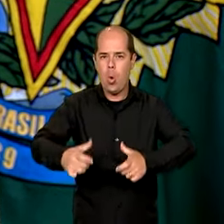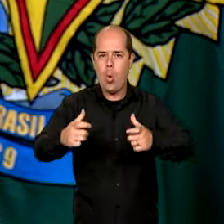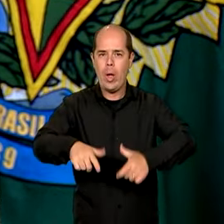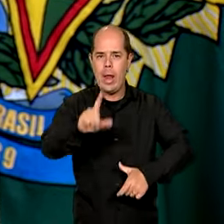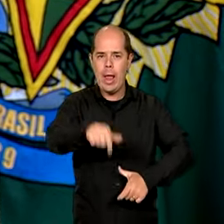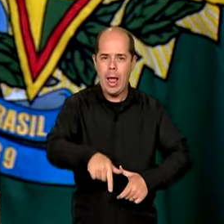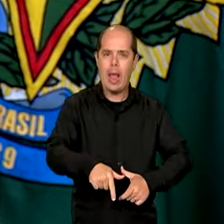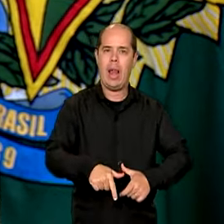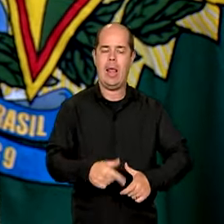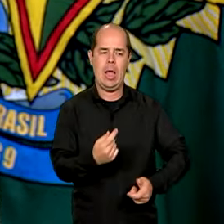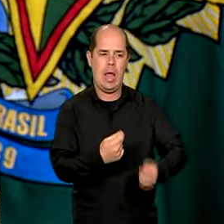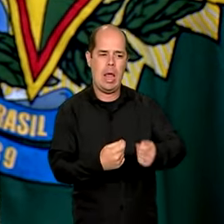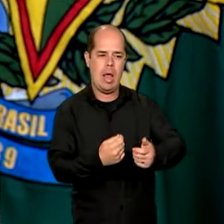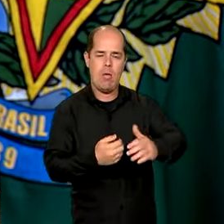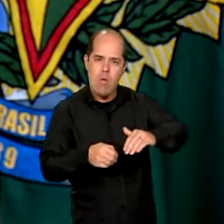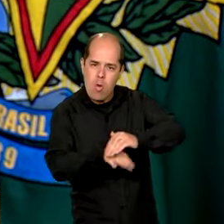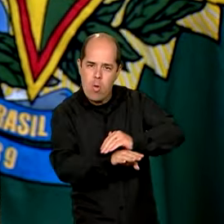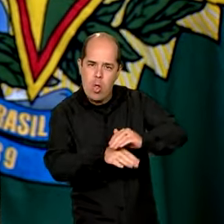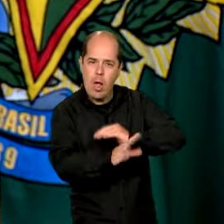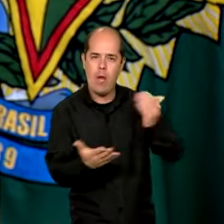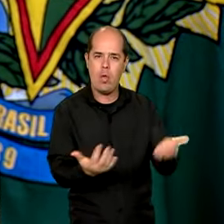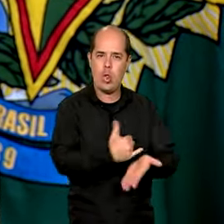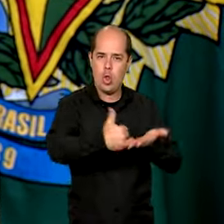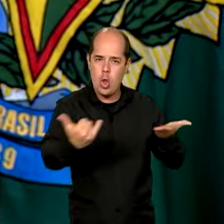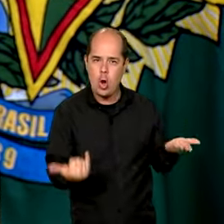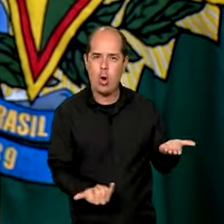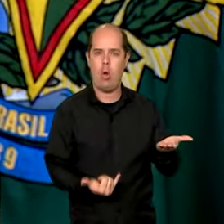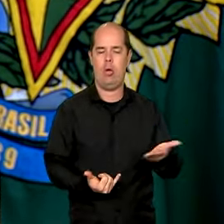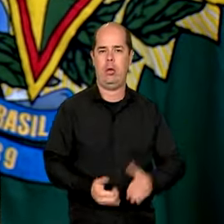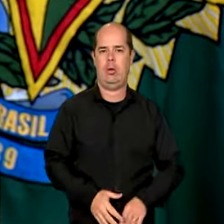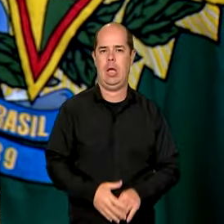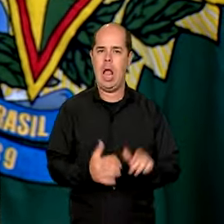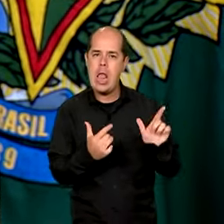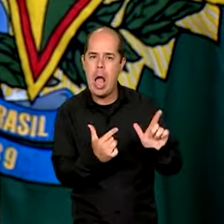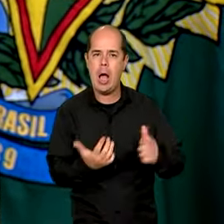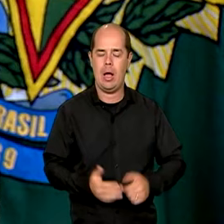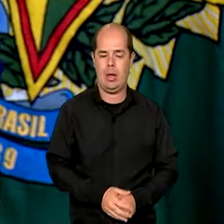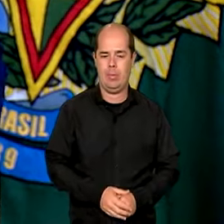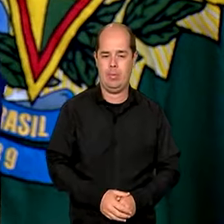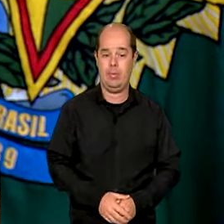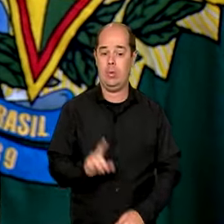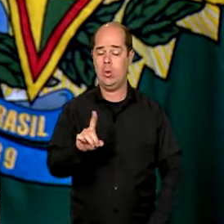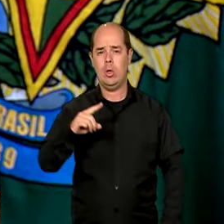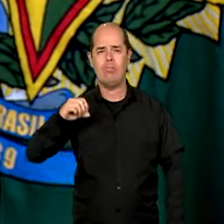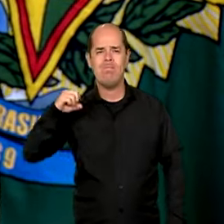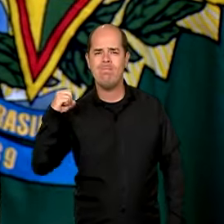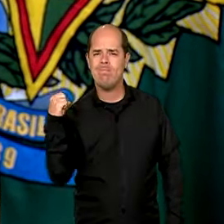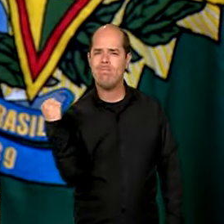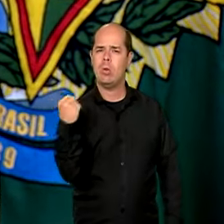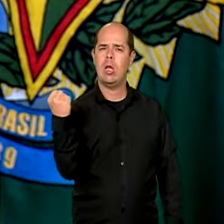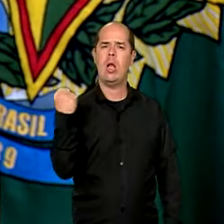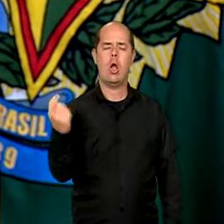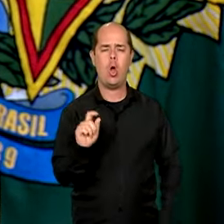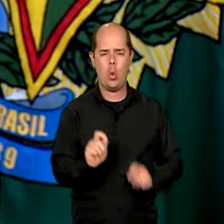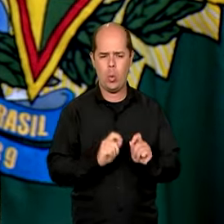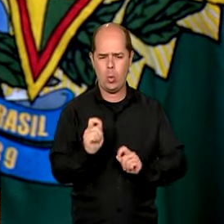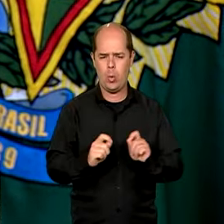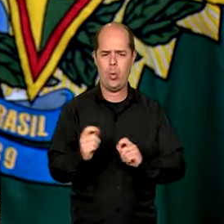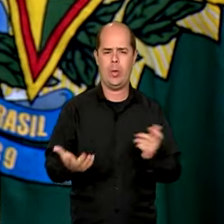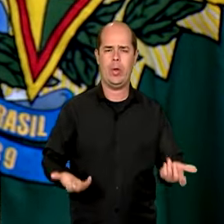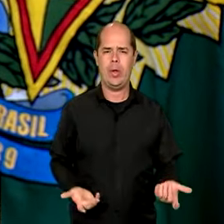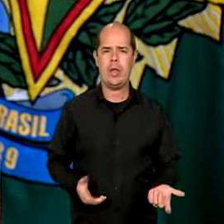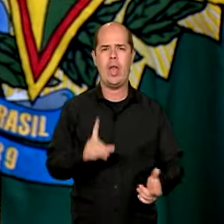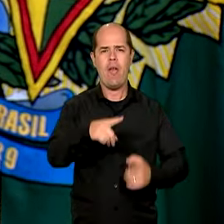a uma situação muito grave. A violência que nós temos assistido, ela tem se agravada a cada dia que passa